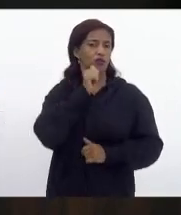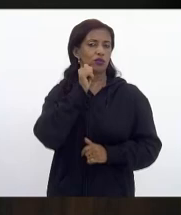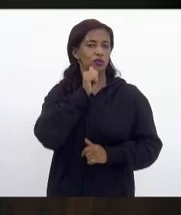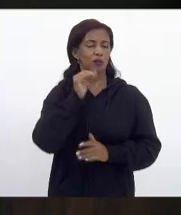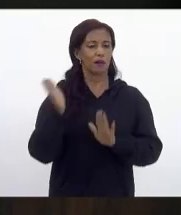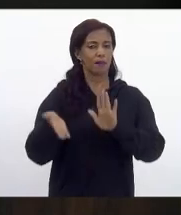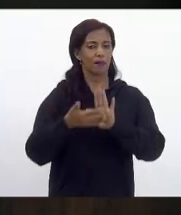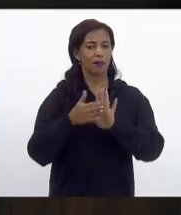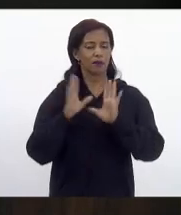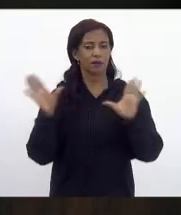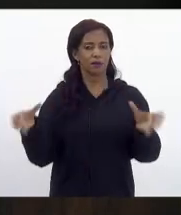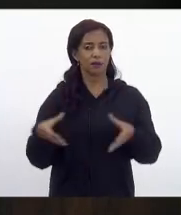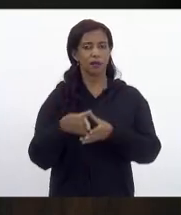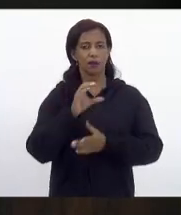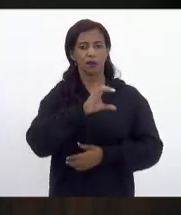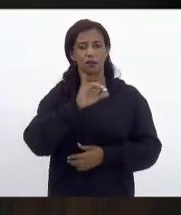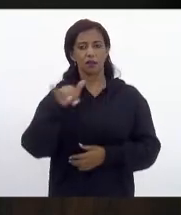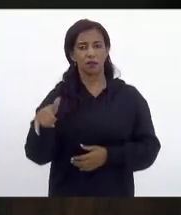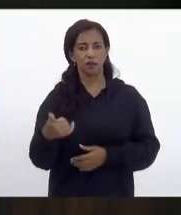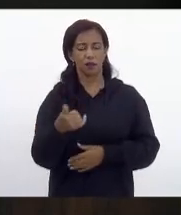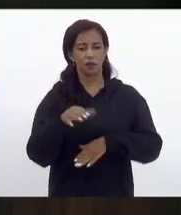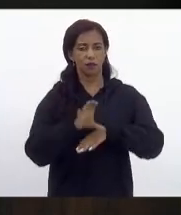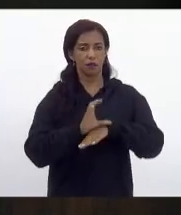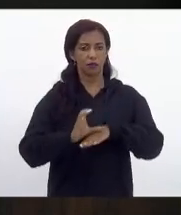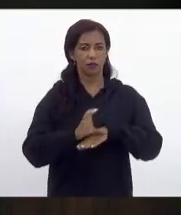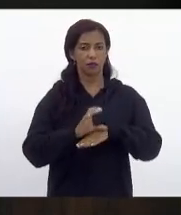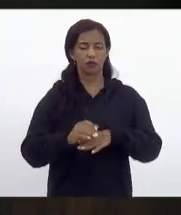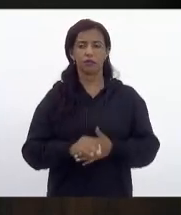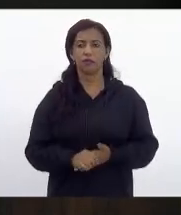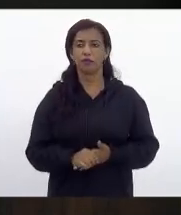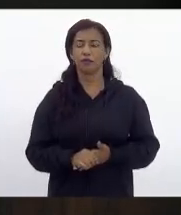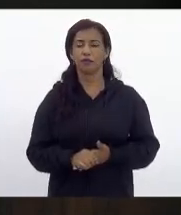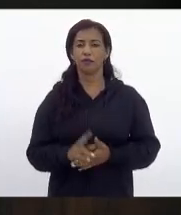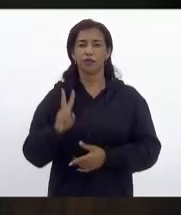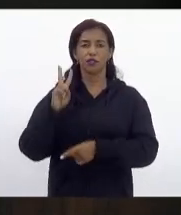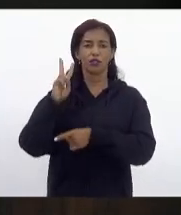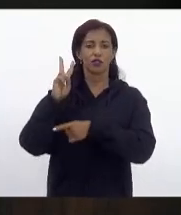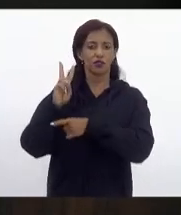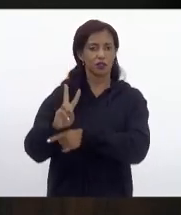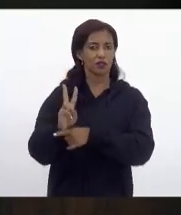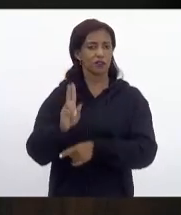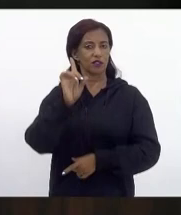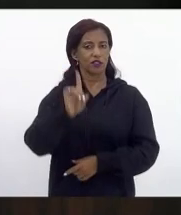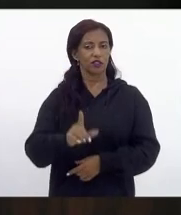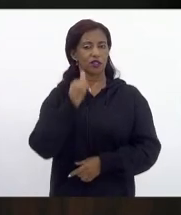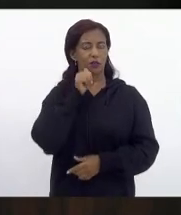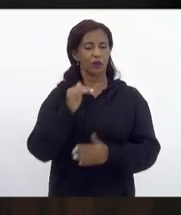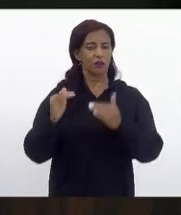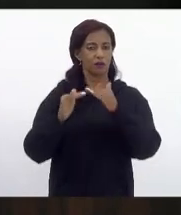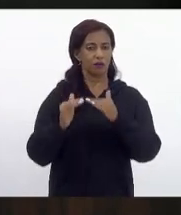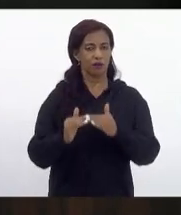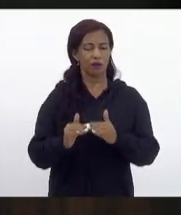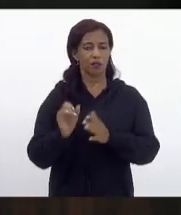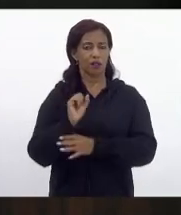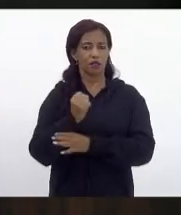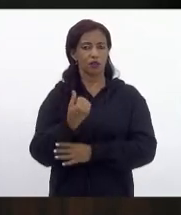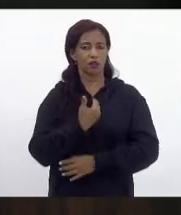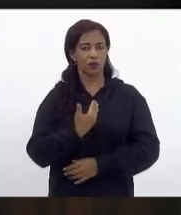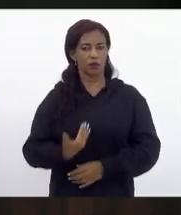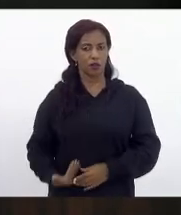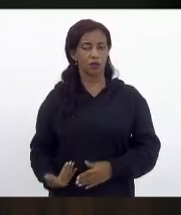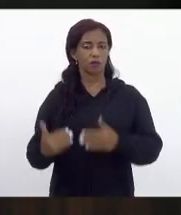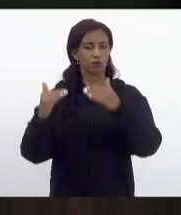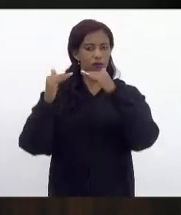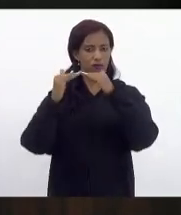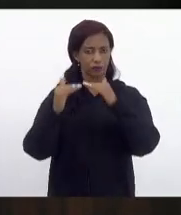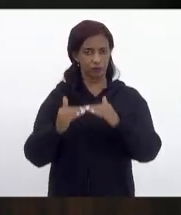comissões pela CCJ, pela constitucionalidade, de defesa do direito da mulher favorável, segurança pública e assuntos